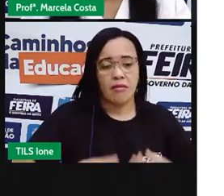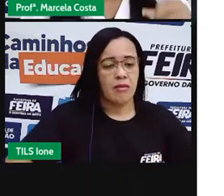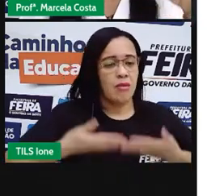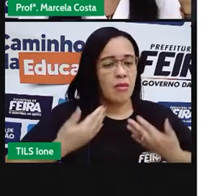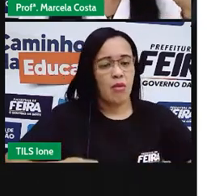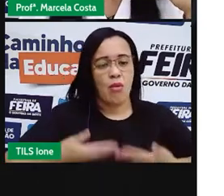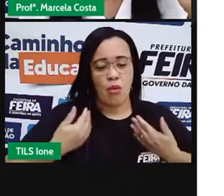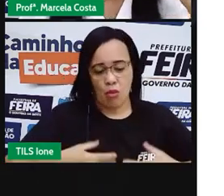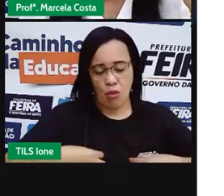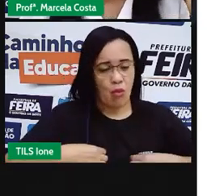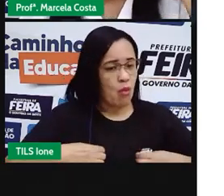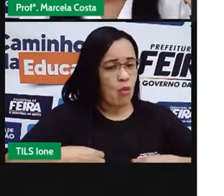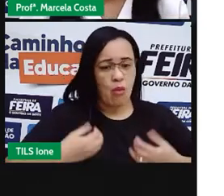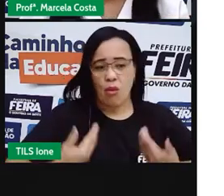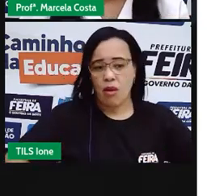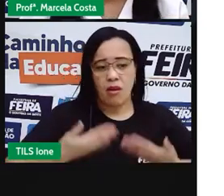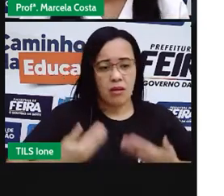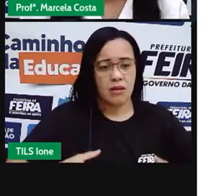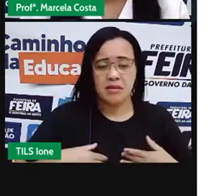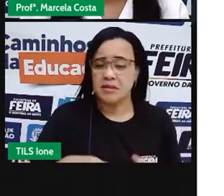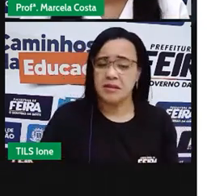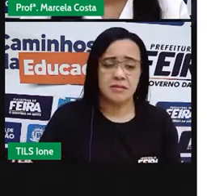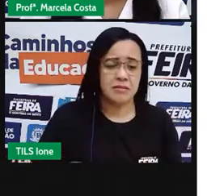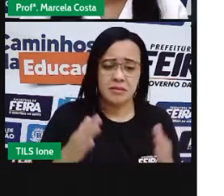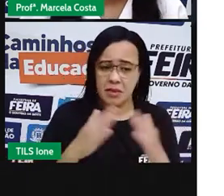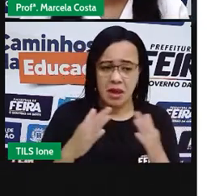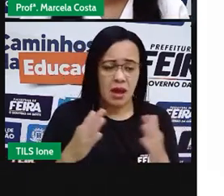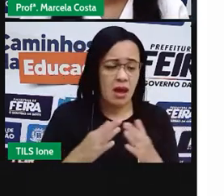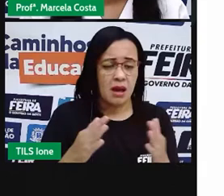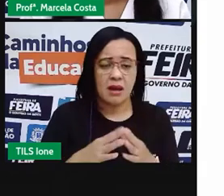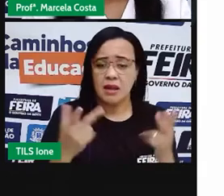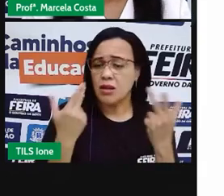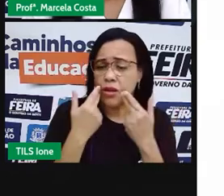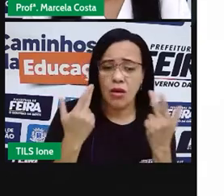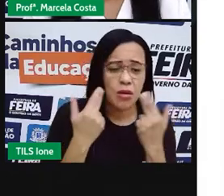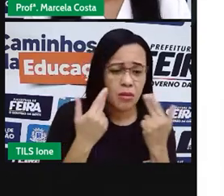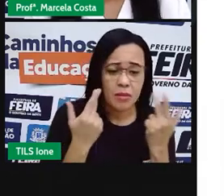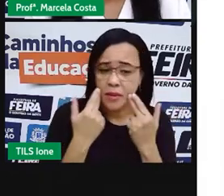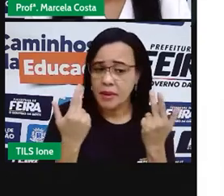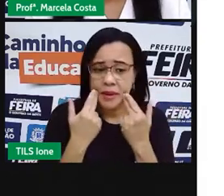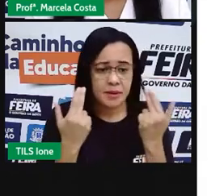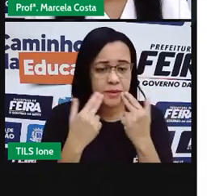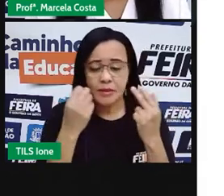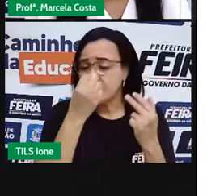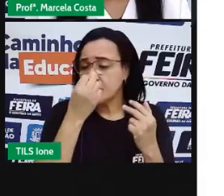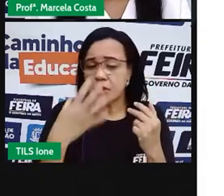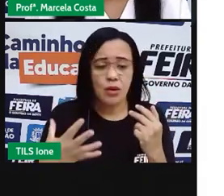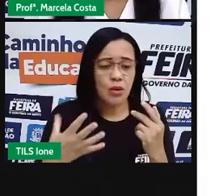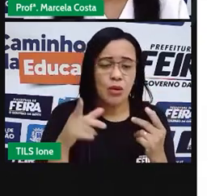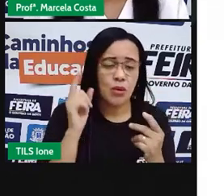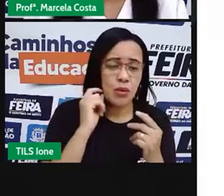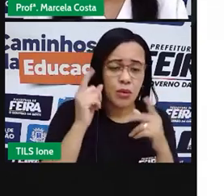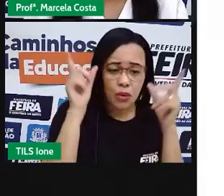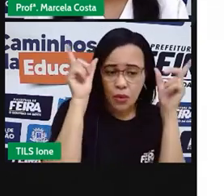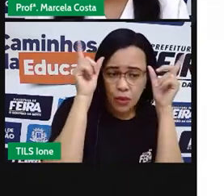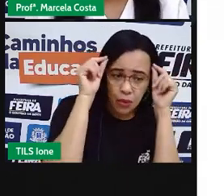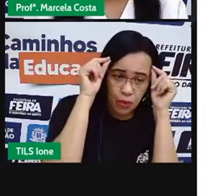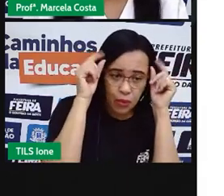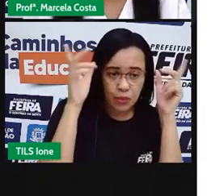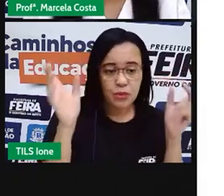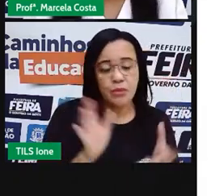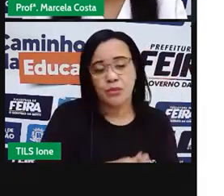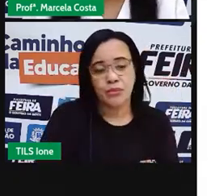leves, ficam ali bem comportáveis. Isso não é o fim do comportamento que a gente vai